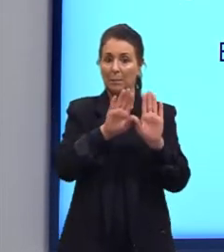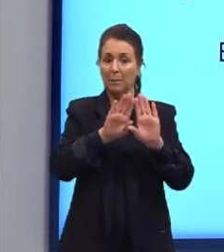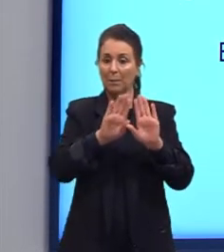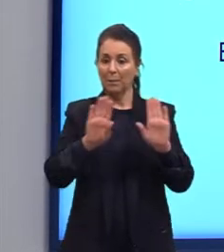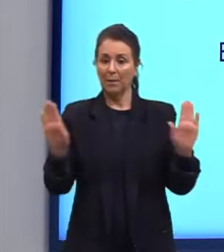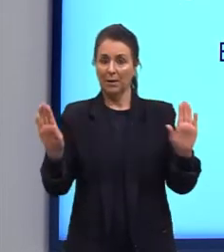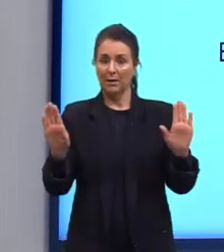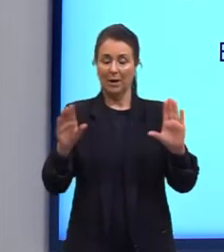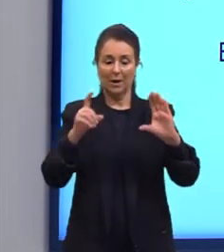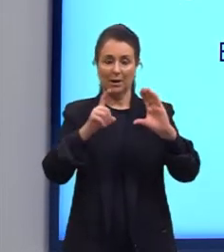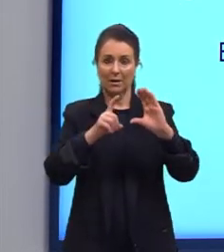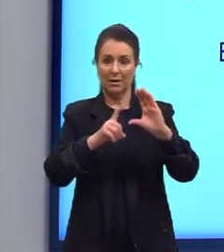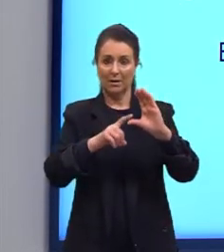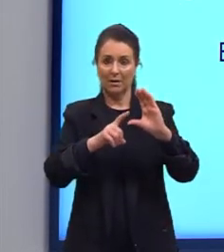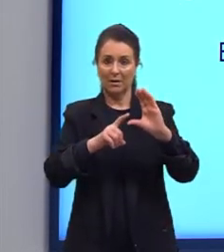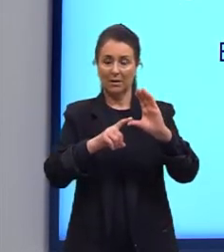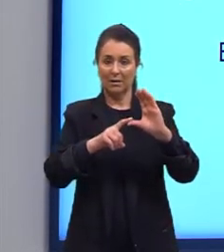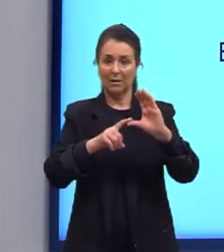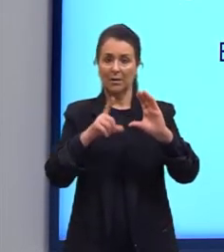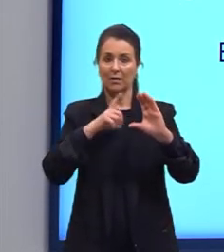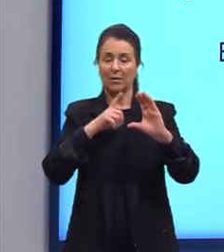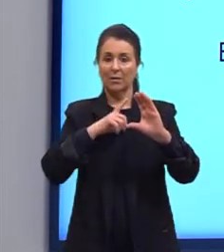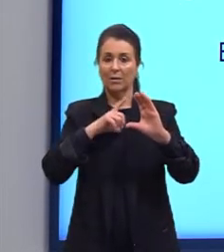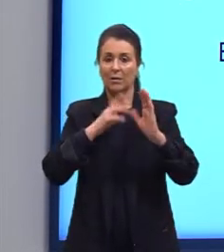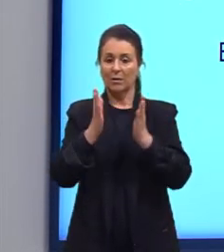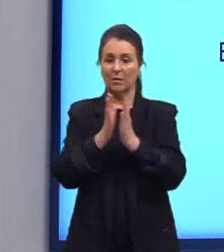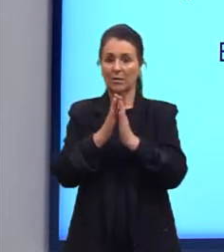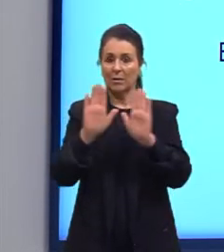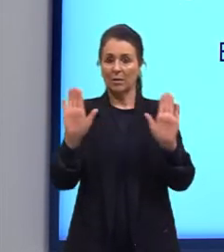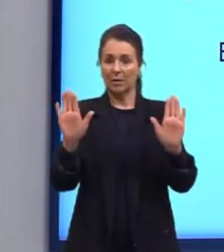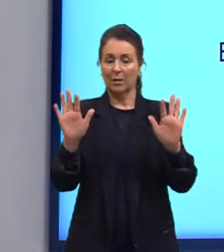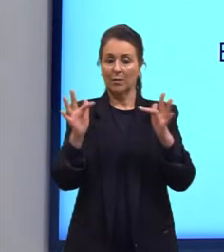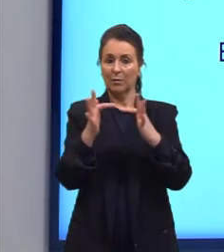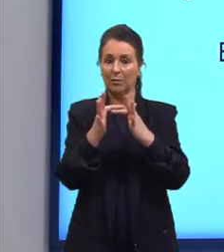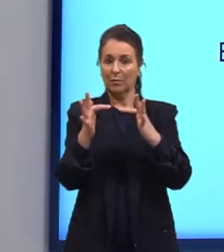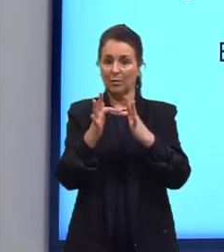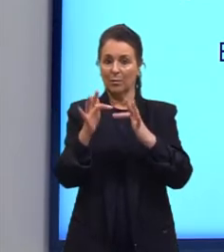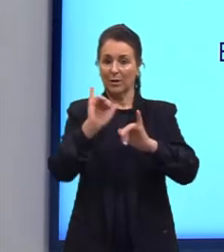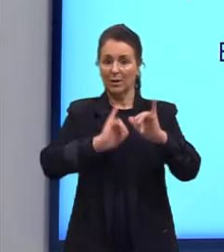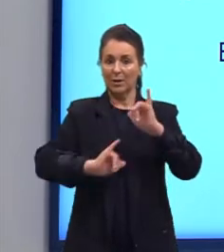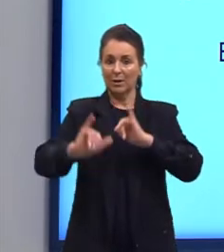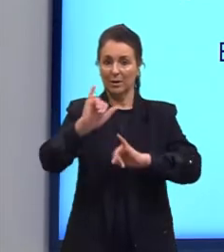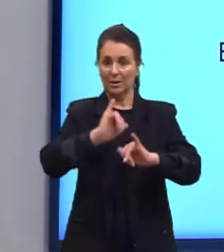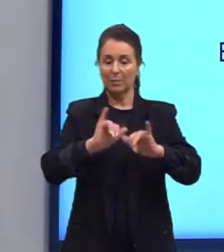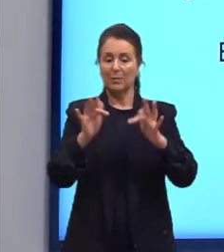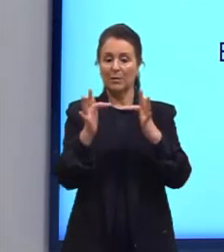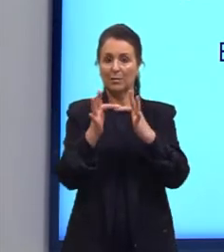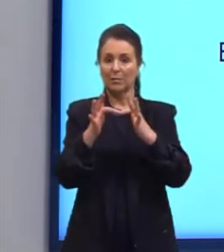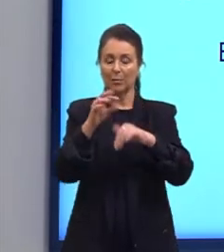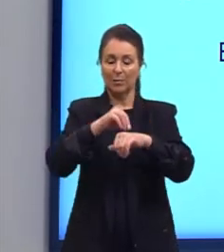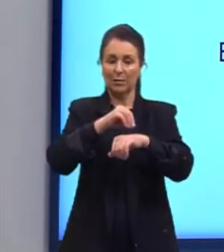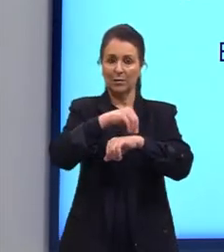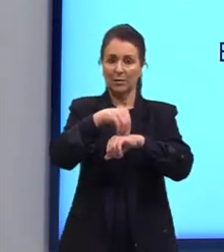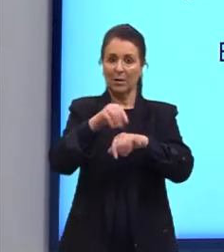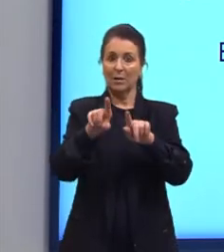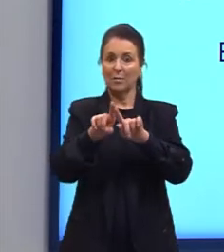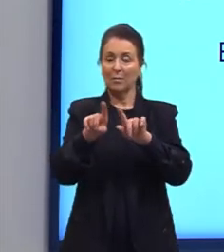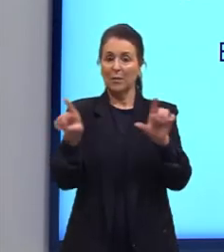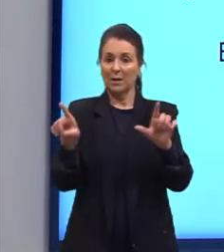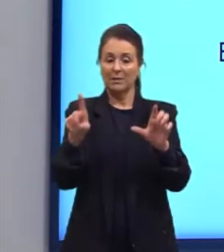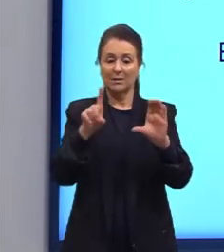ocorre a isomeria com a mesma fórmula química, a mesma fórmula molecular, mas as cadeias